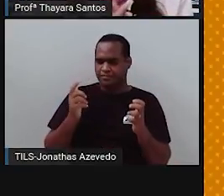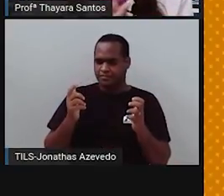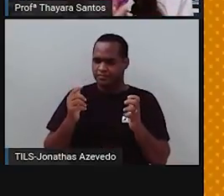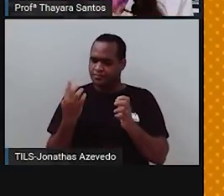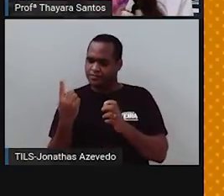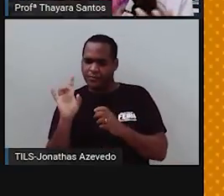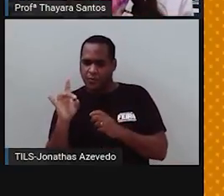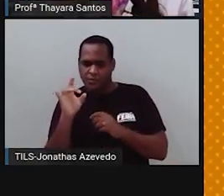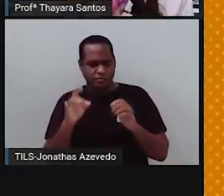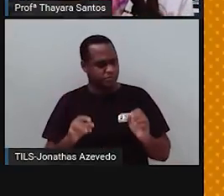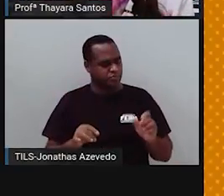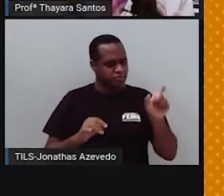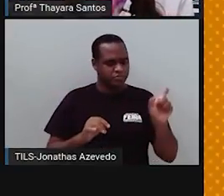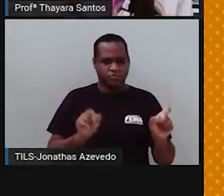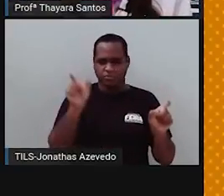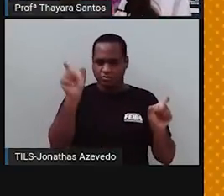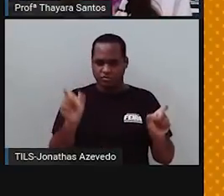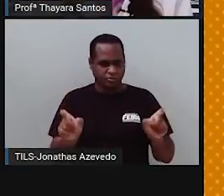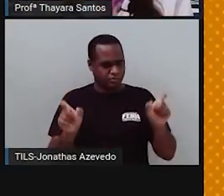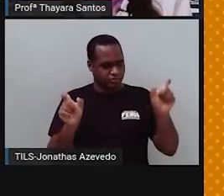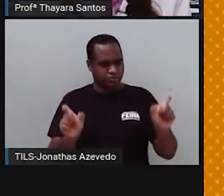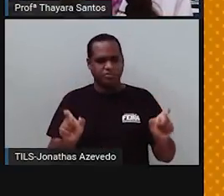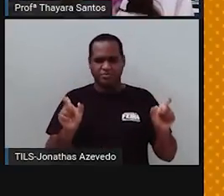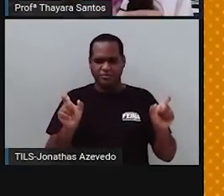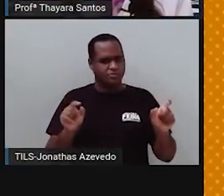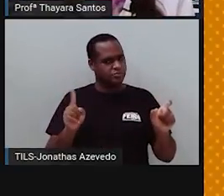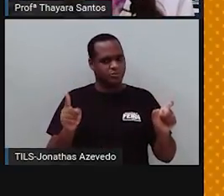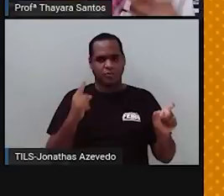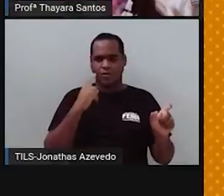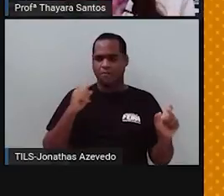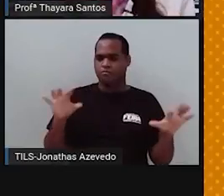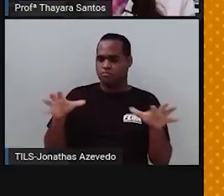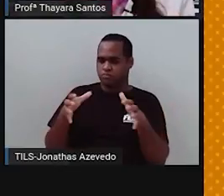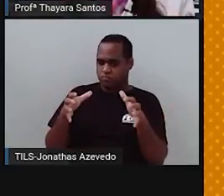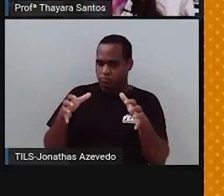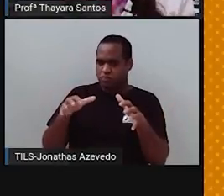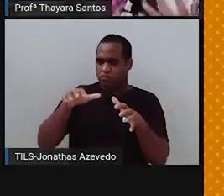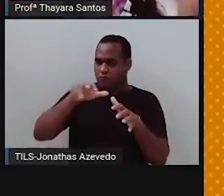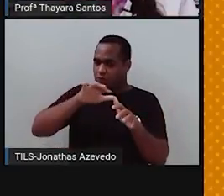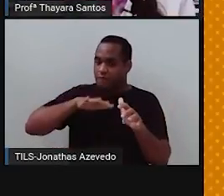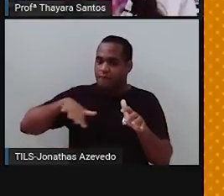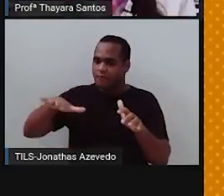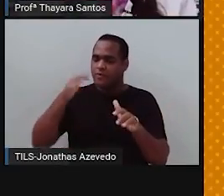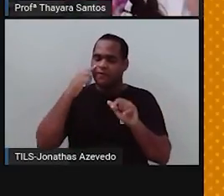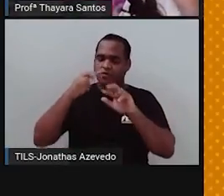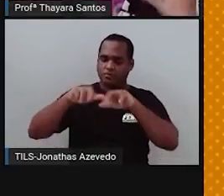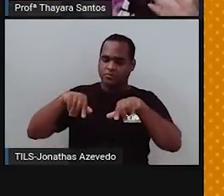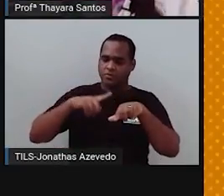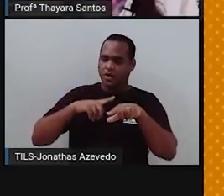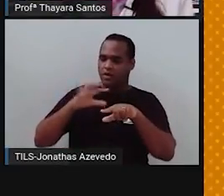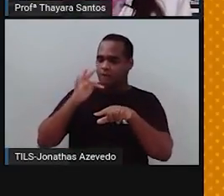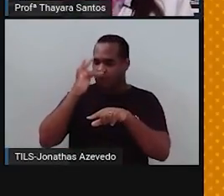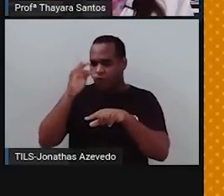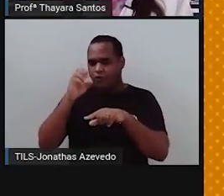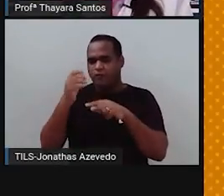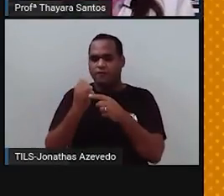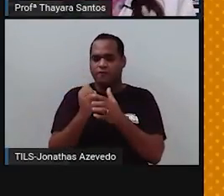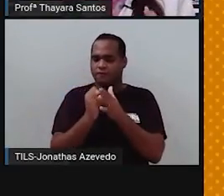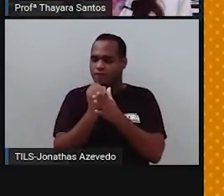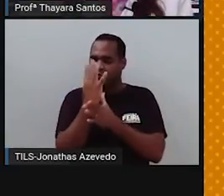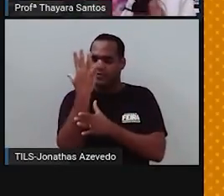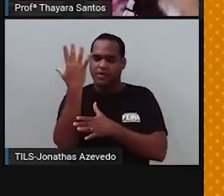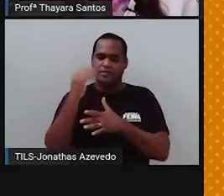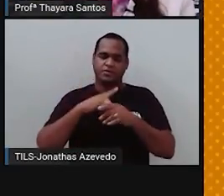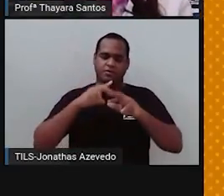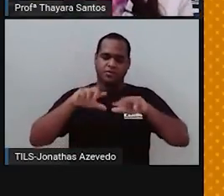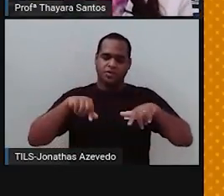tem uma característica, a gente não analisa as características separadas. A gente tem várias características. Não só na planta. Nós, seres humanos, a